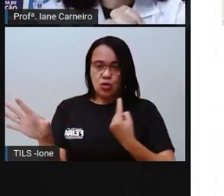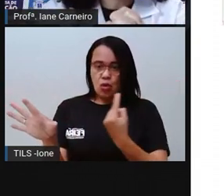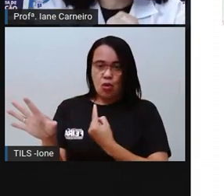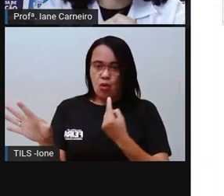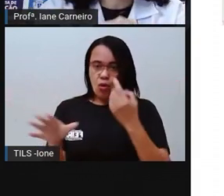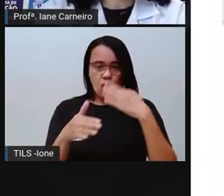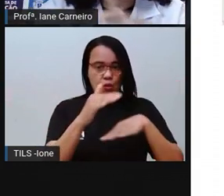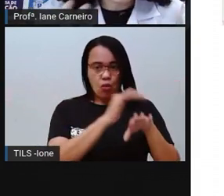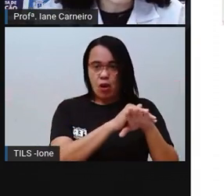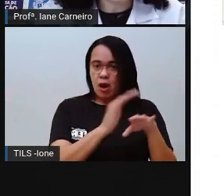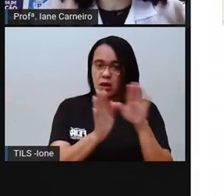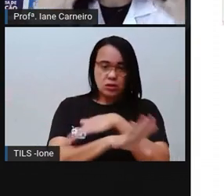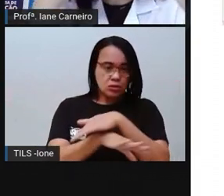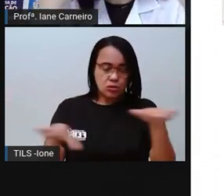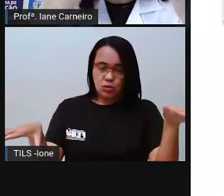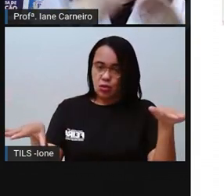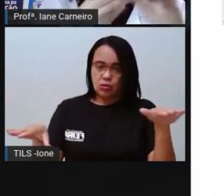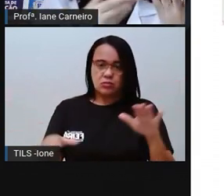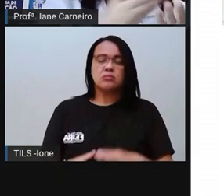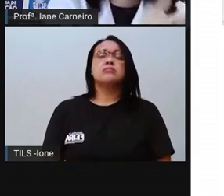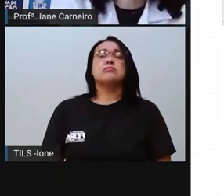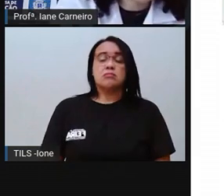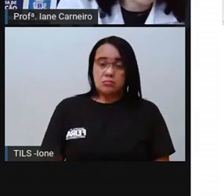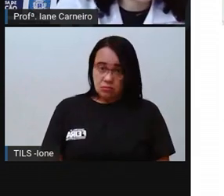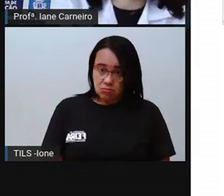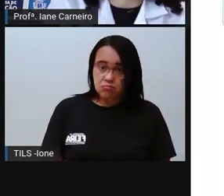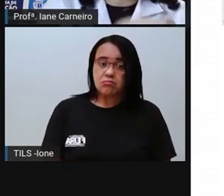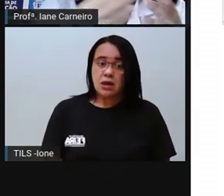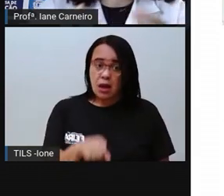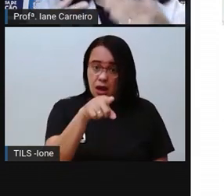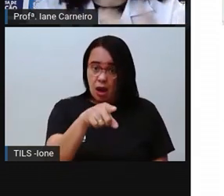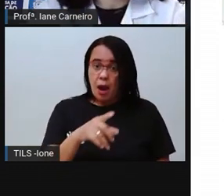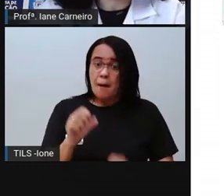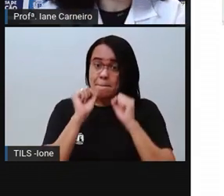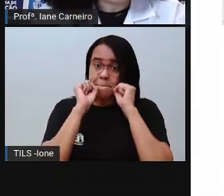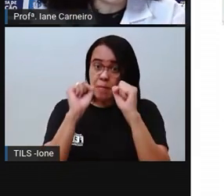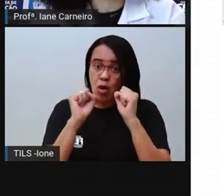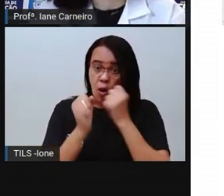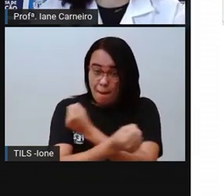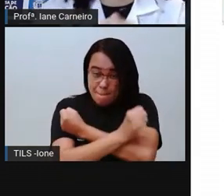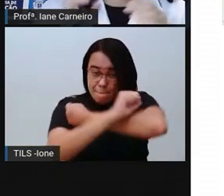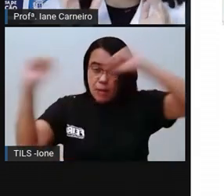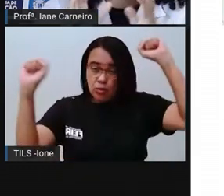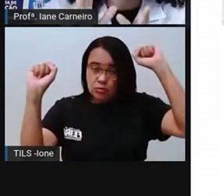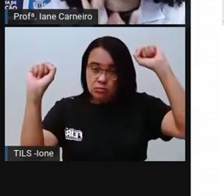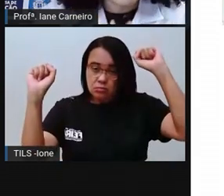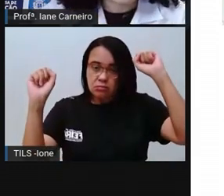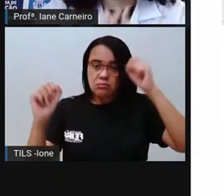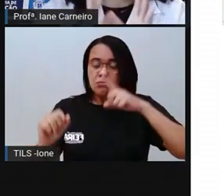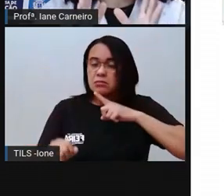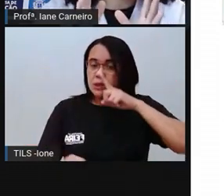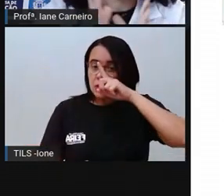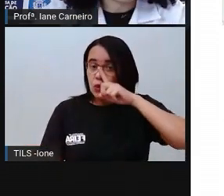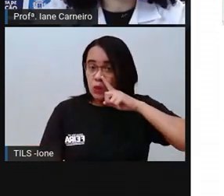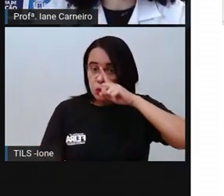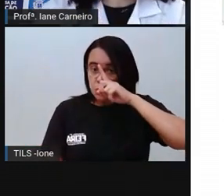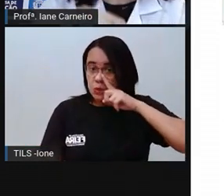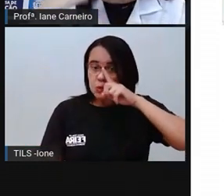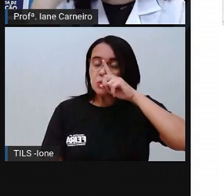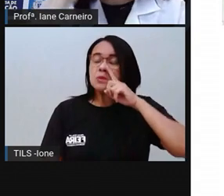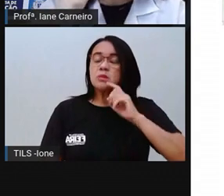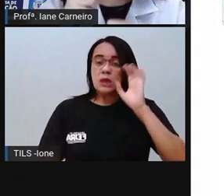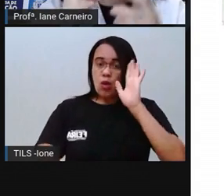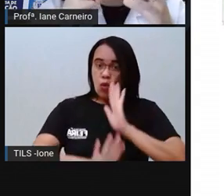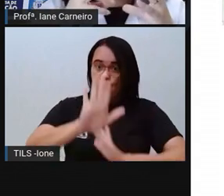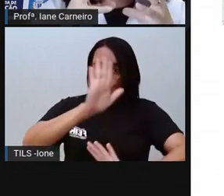guardadinho, né? Porque ele é altamente explosivo se a gente não usar corretamente. Então tem que usar da forma correta.